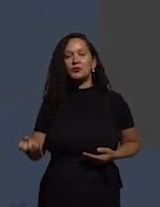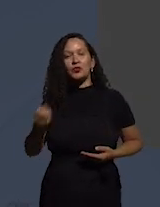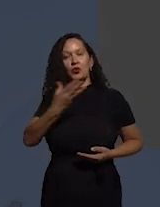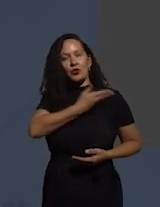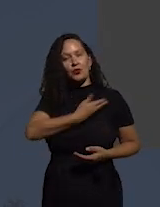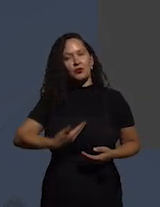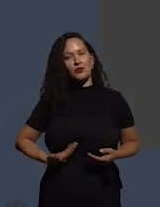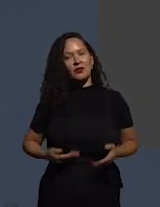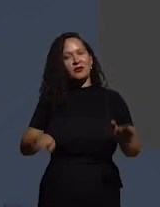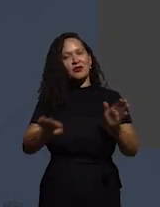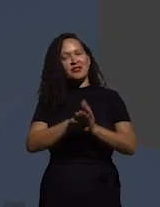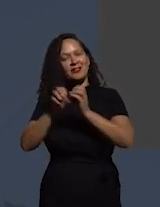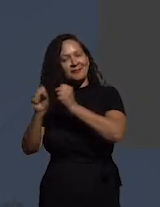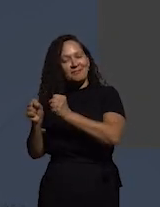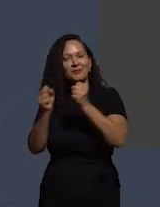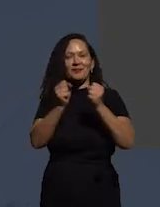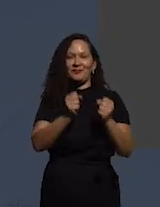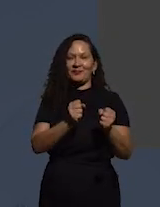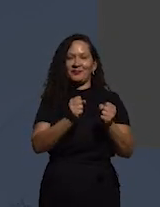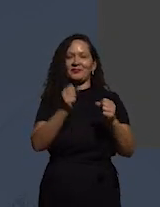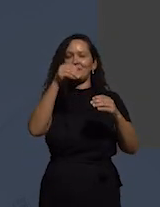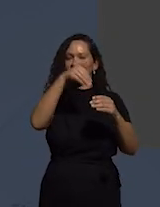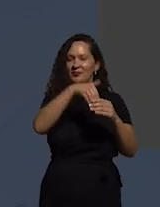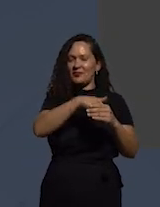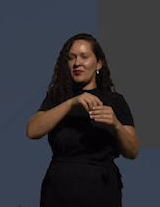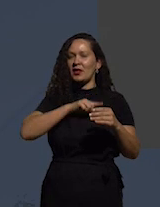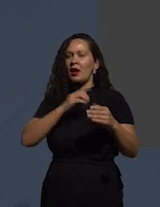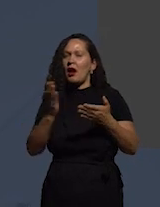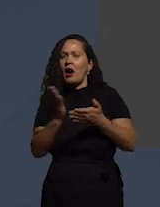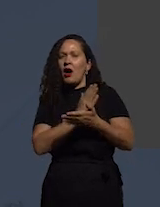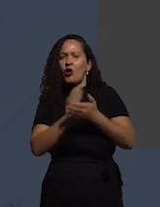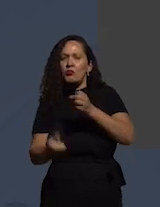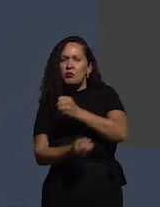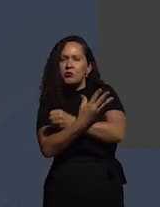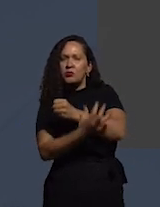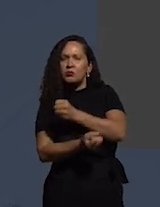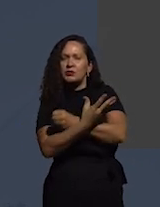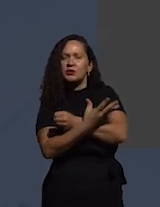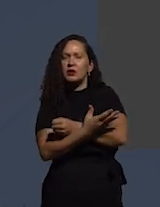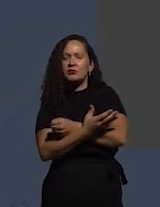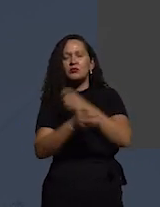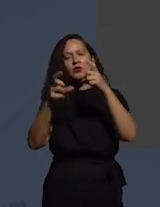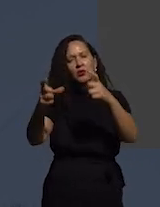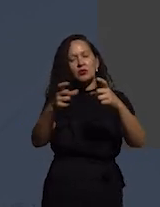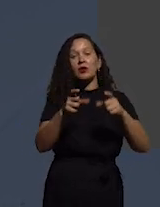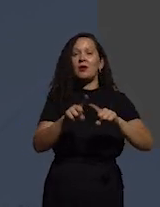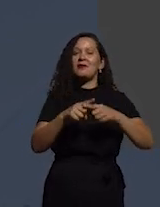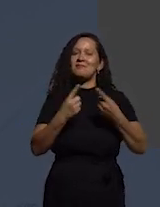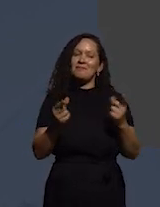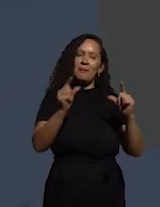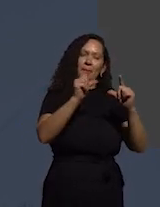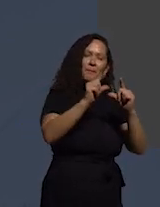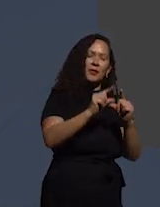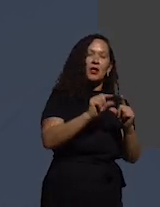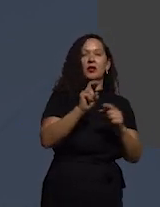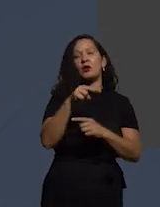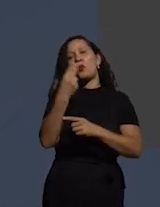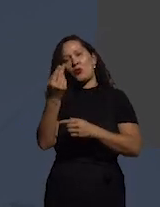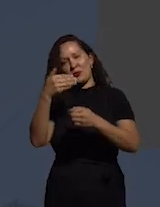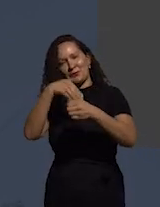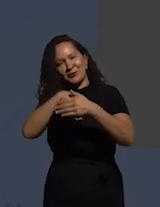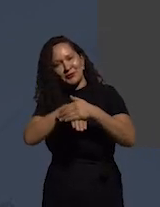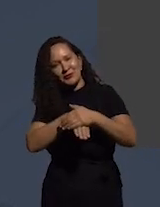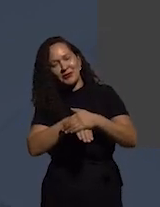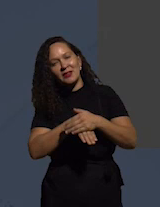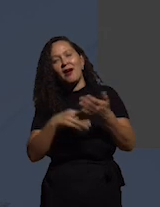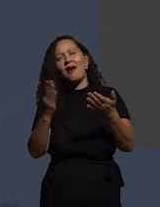vem ao poder. Existe alguma corrupção em qualquer circunstância, mas ela pode ser pequena e escondida e não